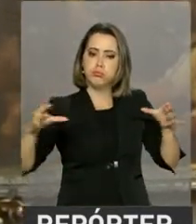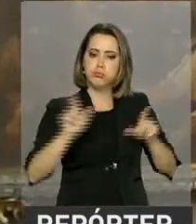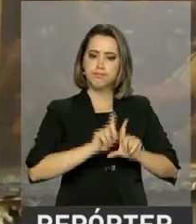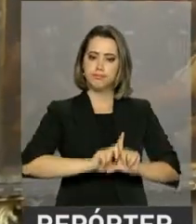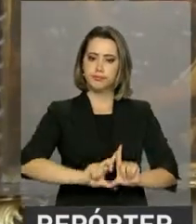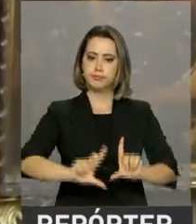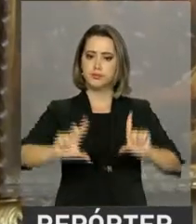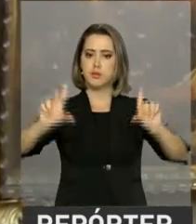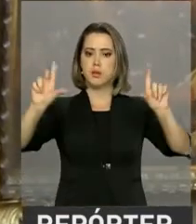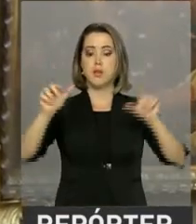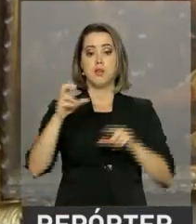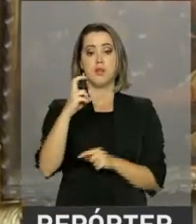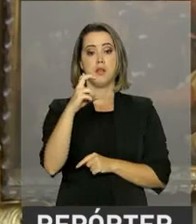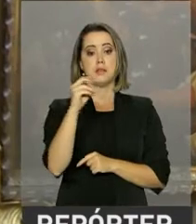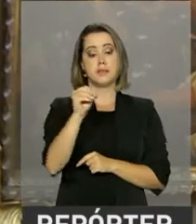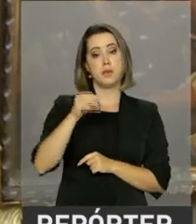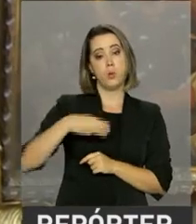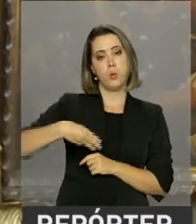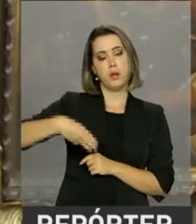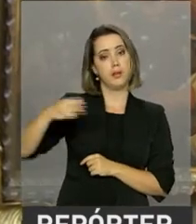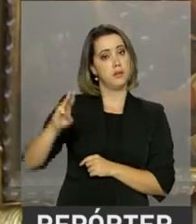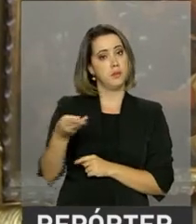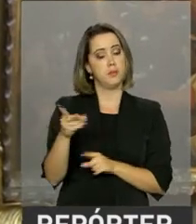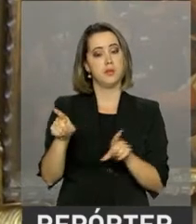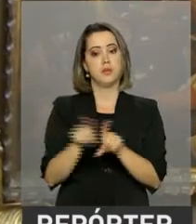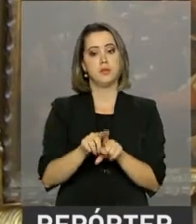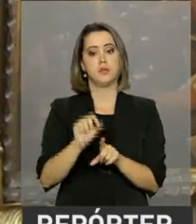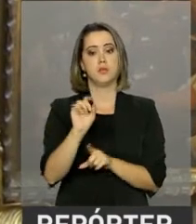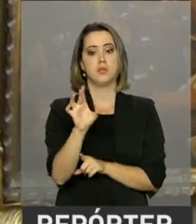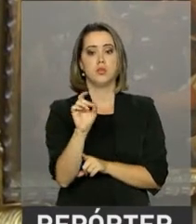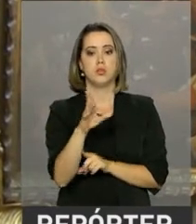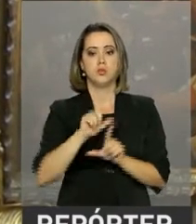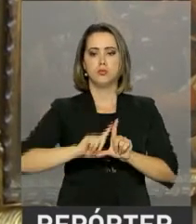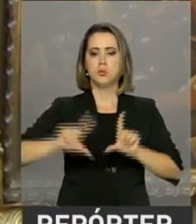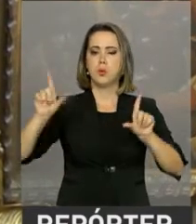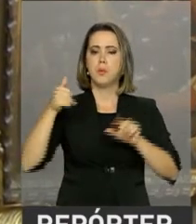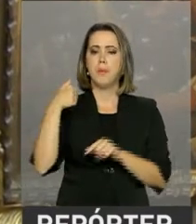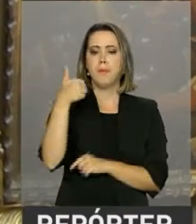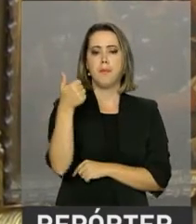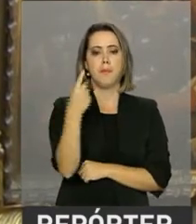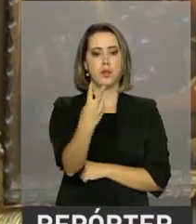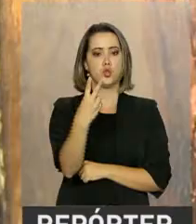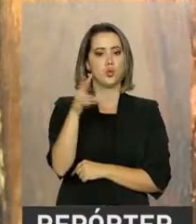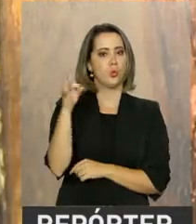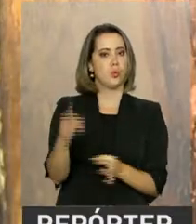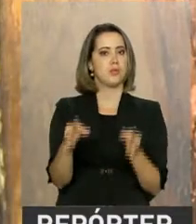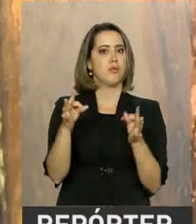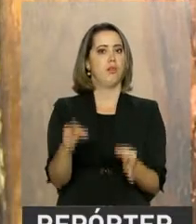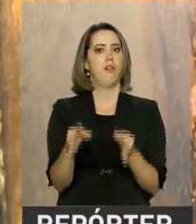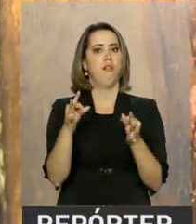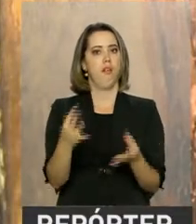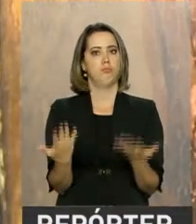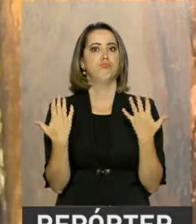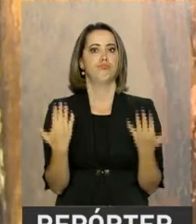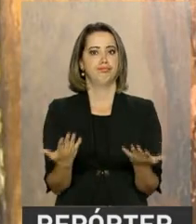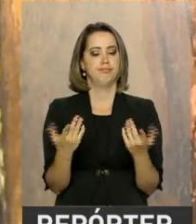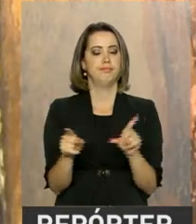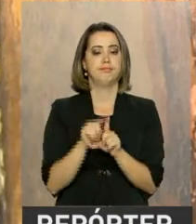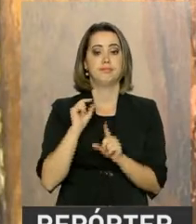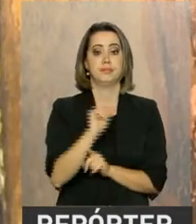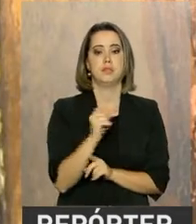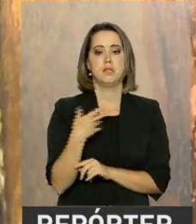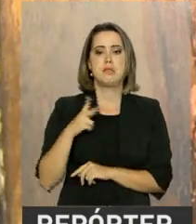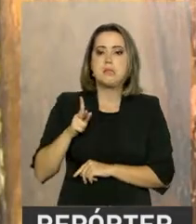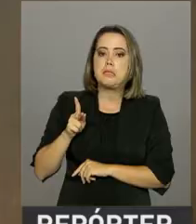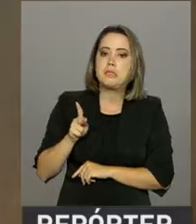e tem nada menos que 50 metros quadrados. Só de moldura são mais de duas toneladas. E para que essas pinturas estejam